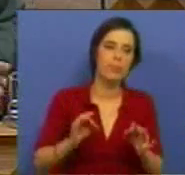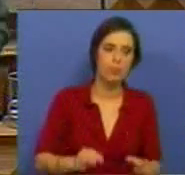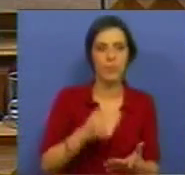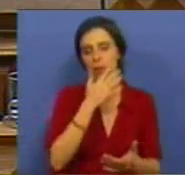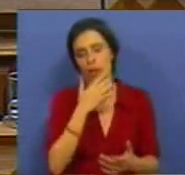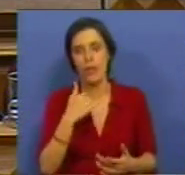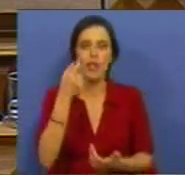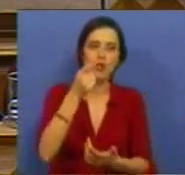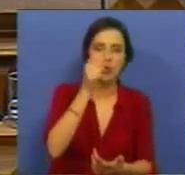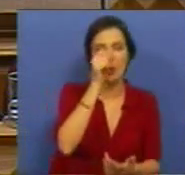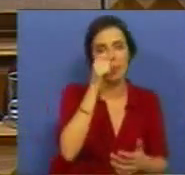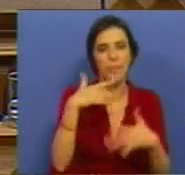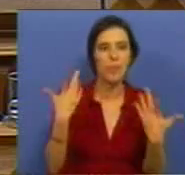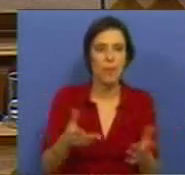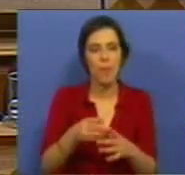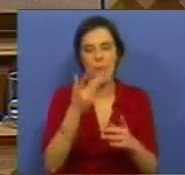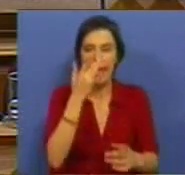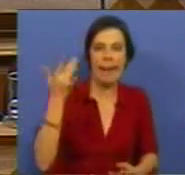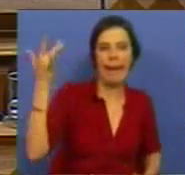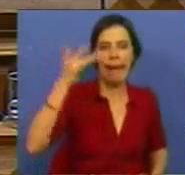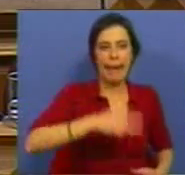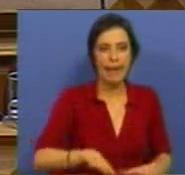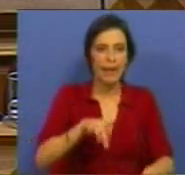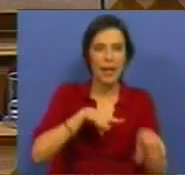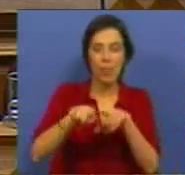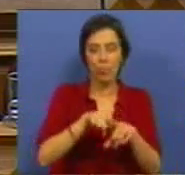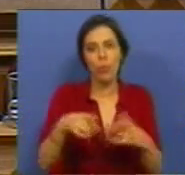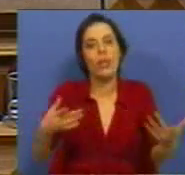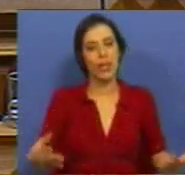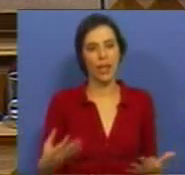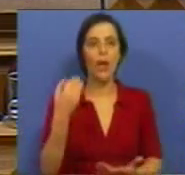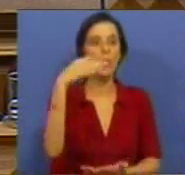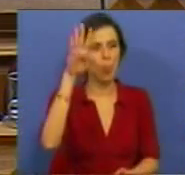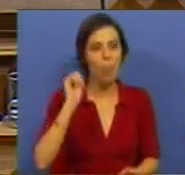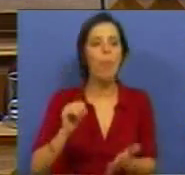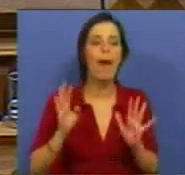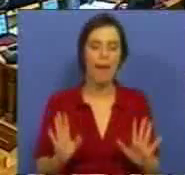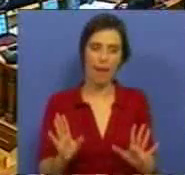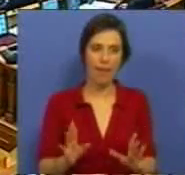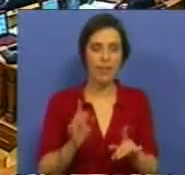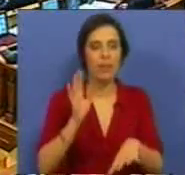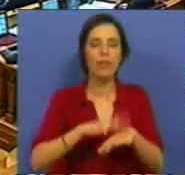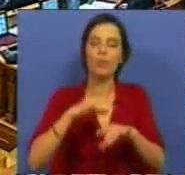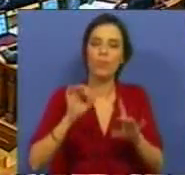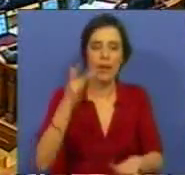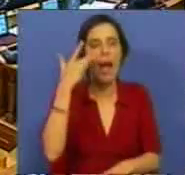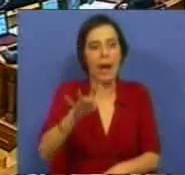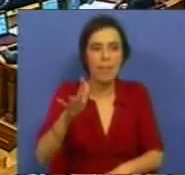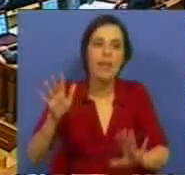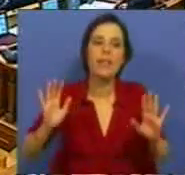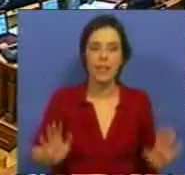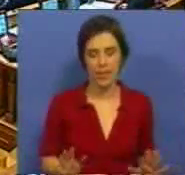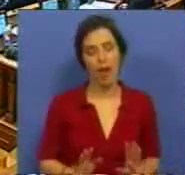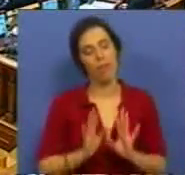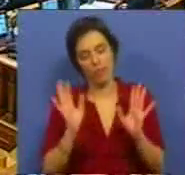isto foi assim um bocadinho, digamos, uma mancha negra na política do Partido Socialista em relação à imigração.